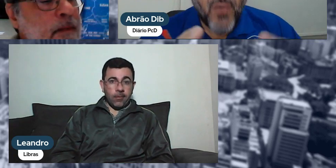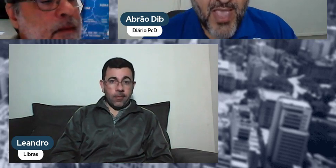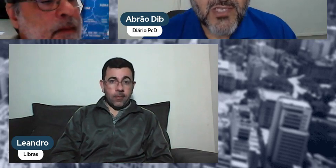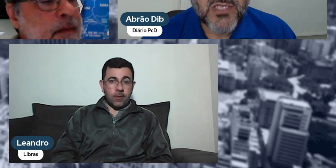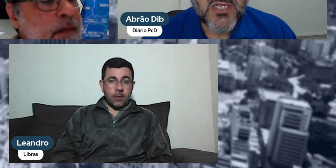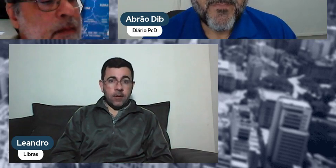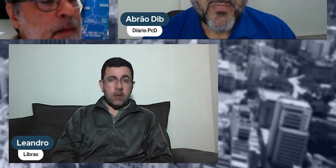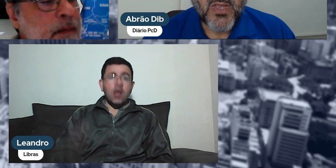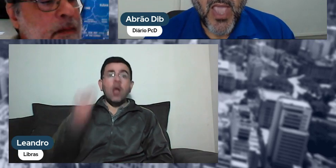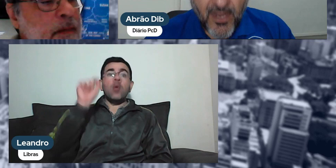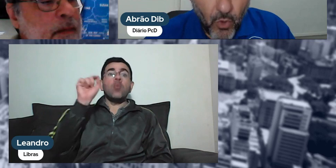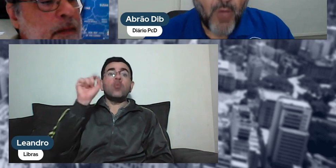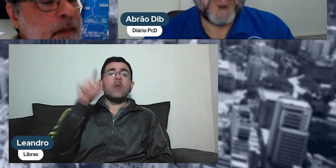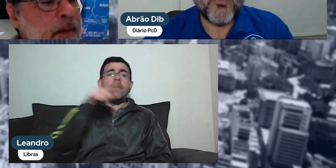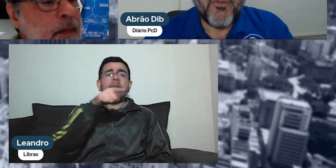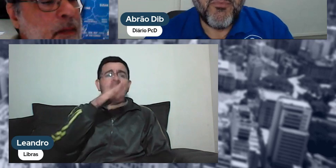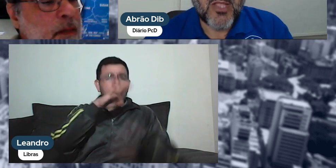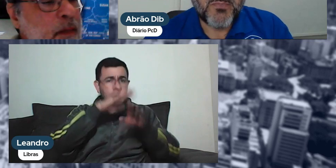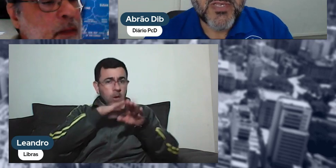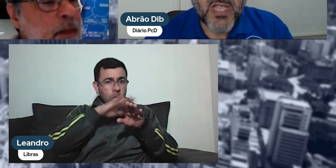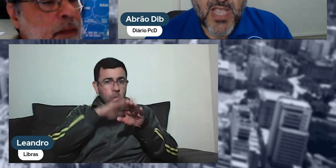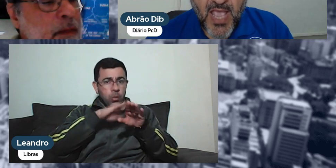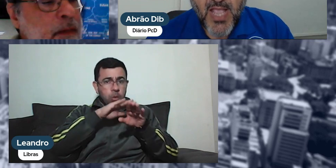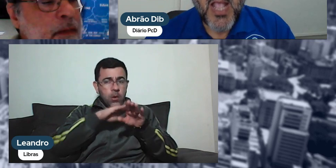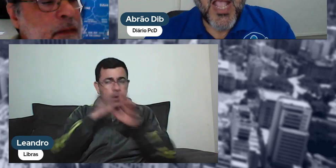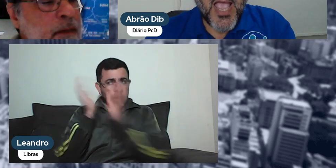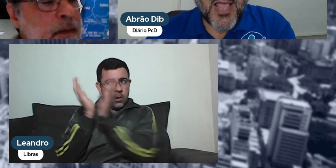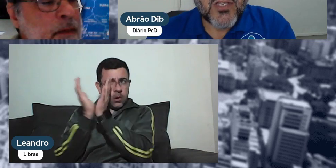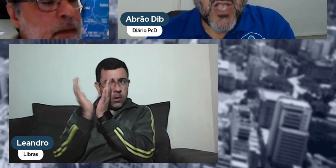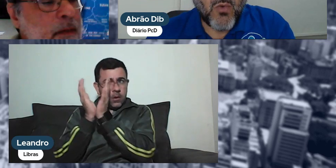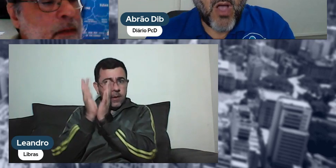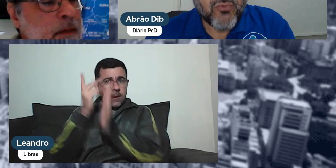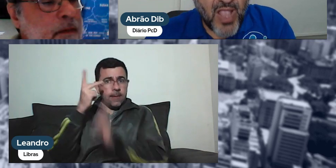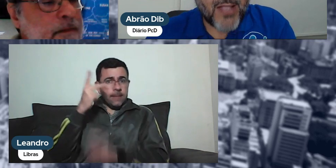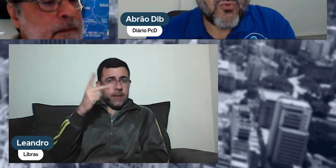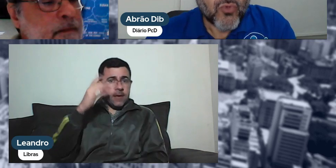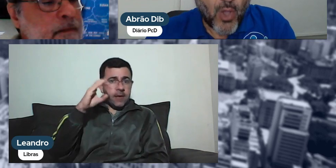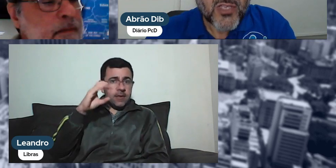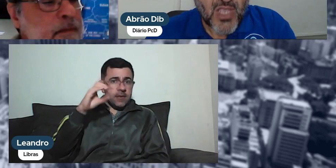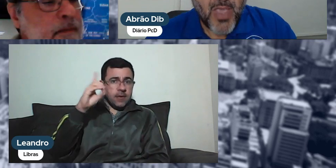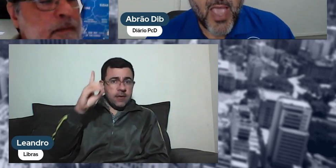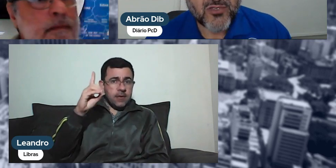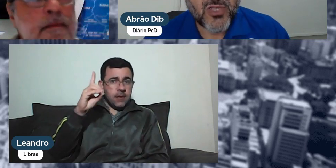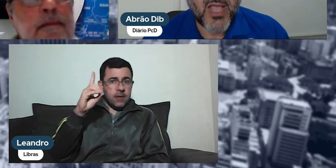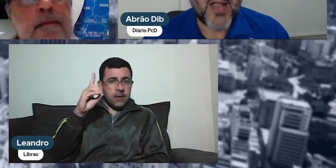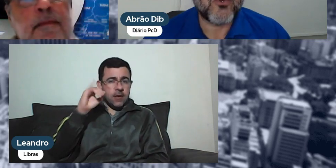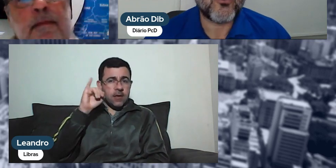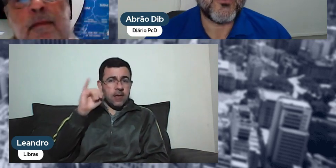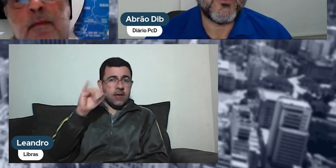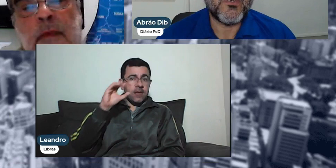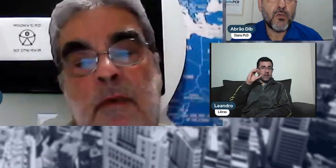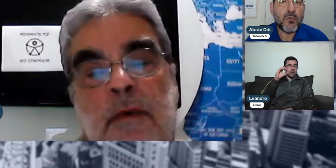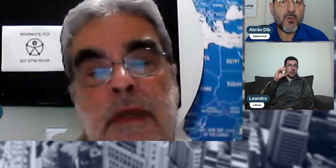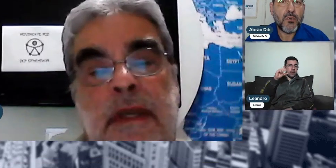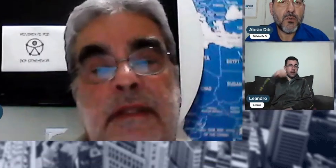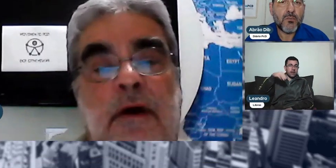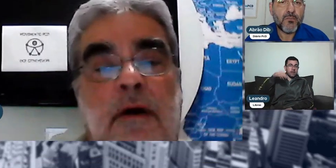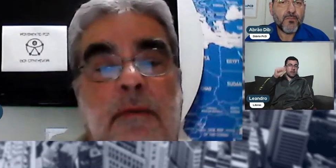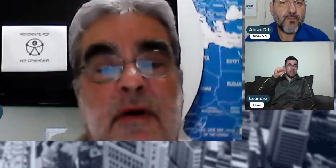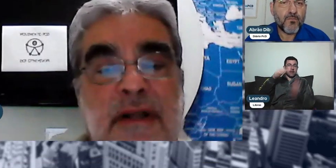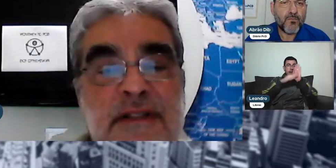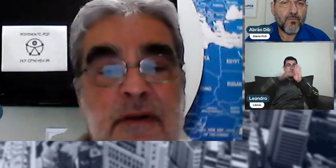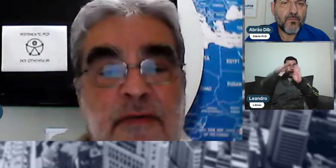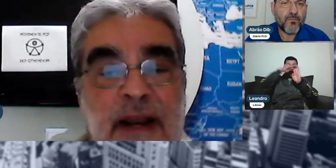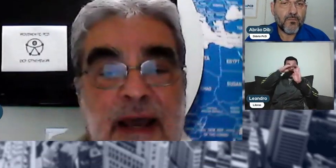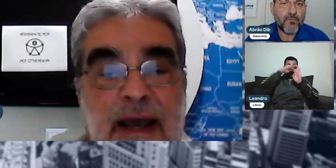você fez em nome do Movimento PCD em relação ao teto do ICMS, José Carlos? Então,